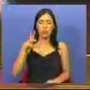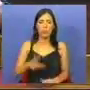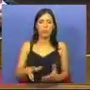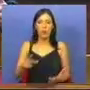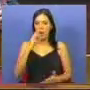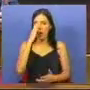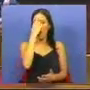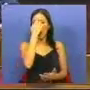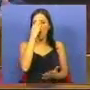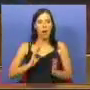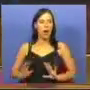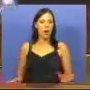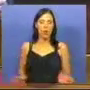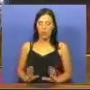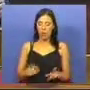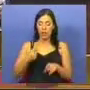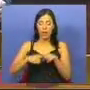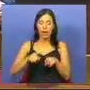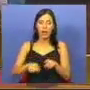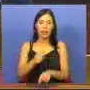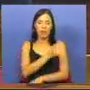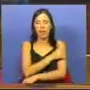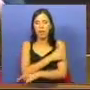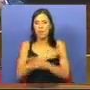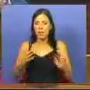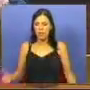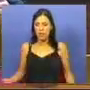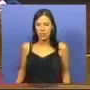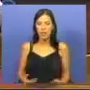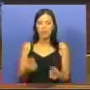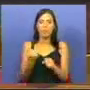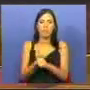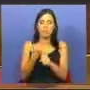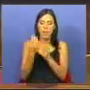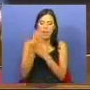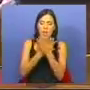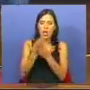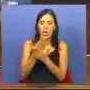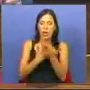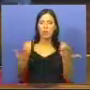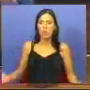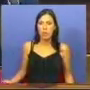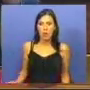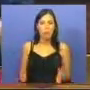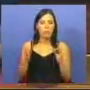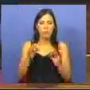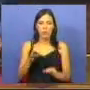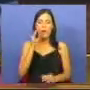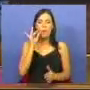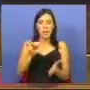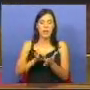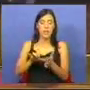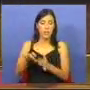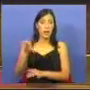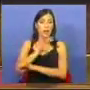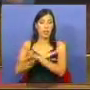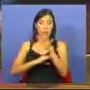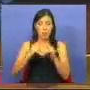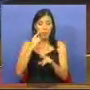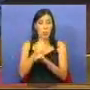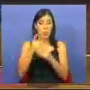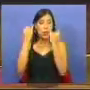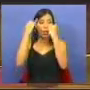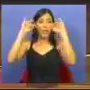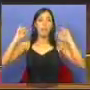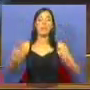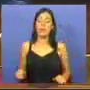aguentam, no crédito à habitação, nas pequenas atividades económicas, são determinadas pelo Banco Central Europeu, o tal que é